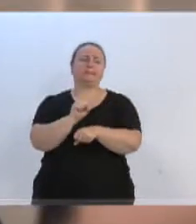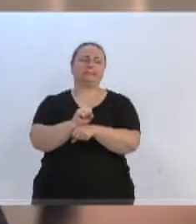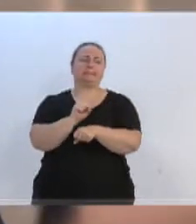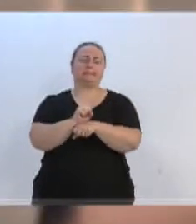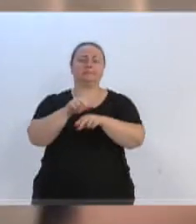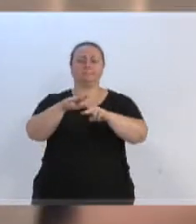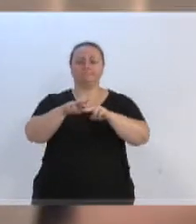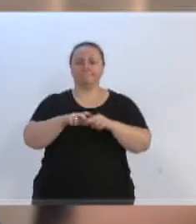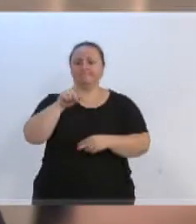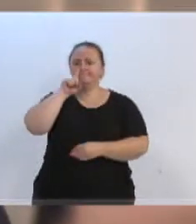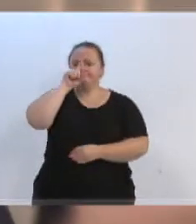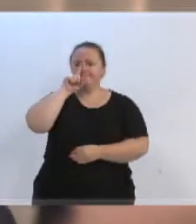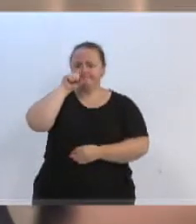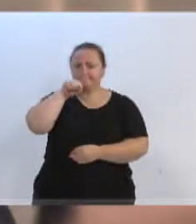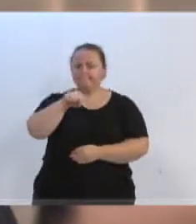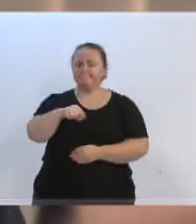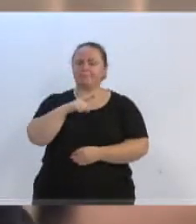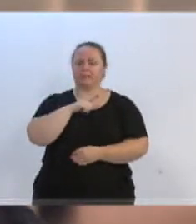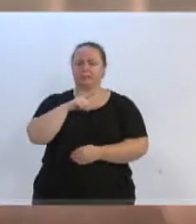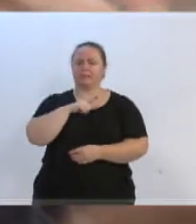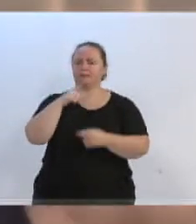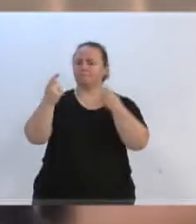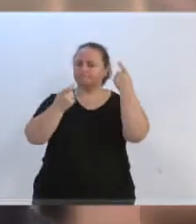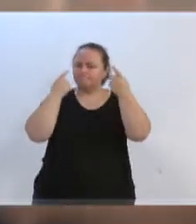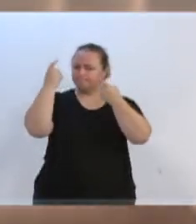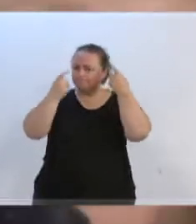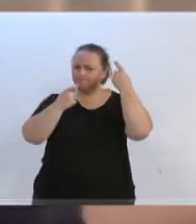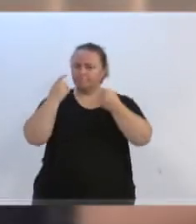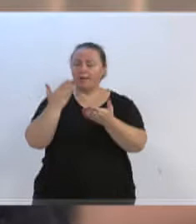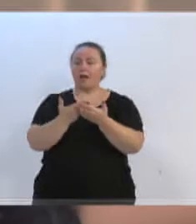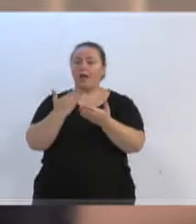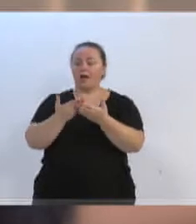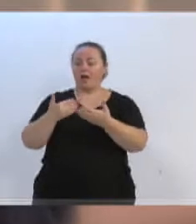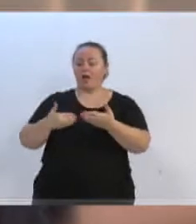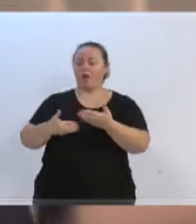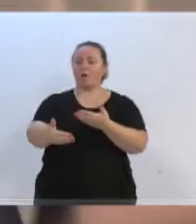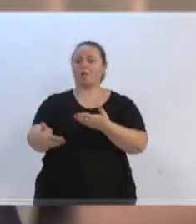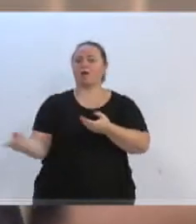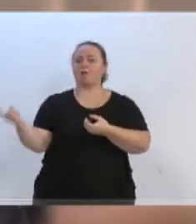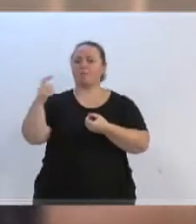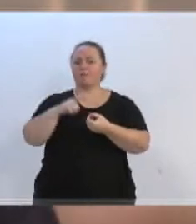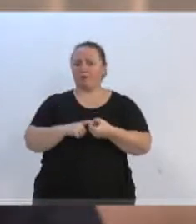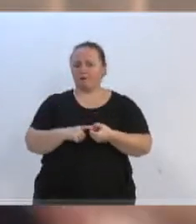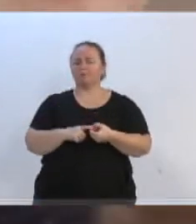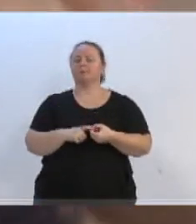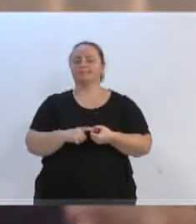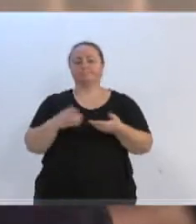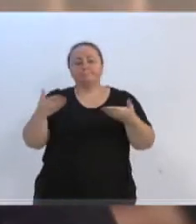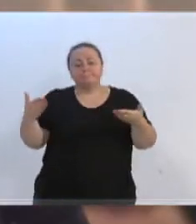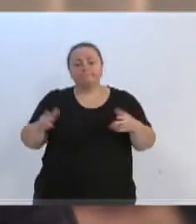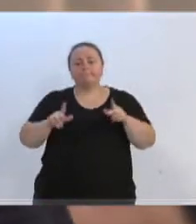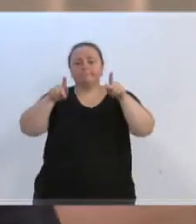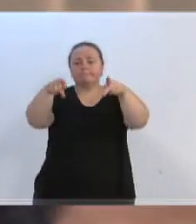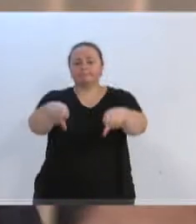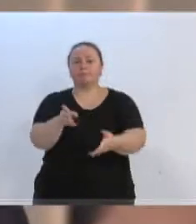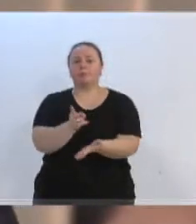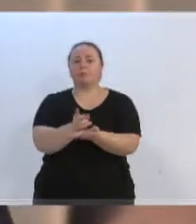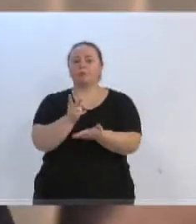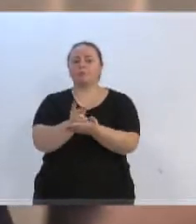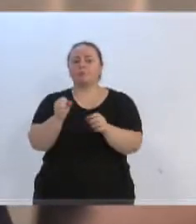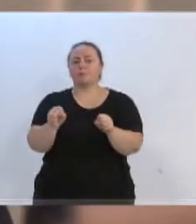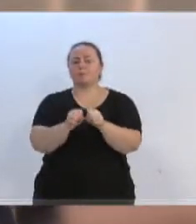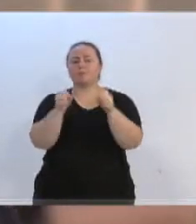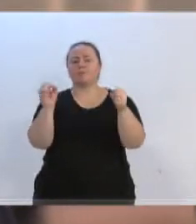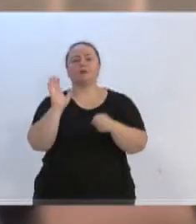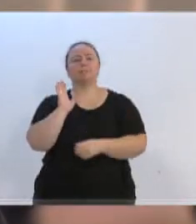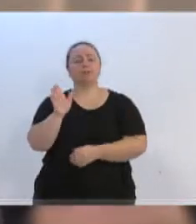risco existe ali, é preocupante. As aulas estão retornando e ainda a ponte não teve uma solução. Nós também temos feito contato